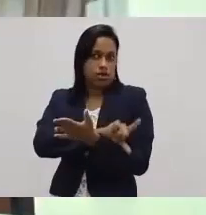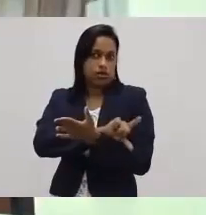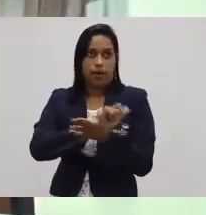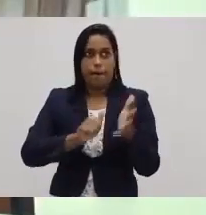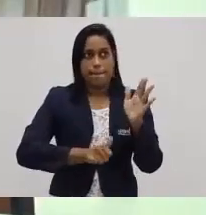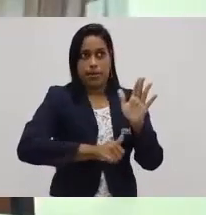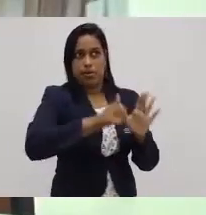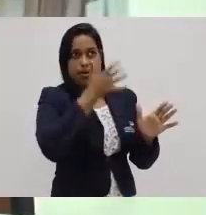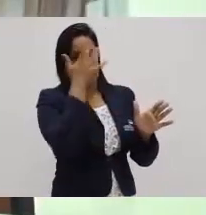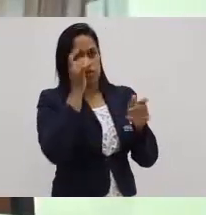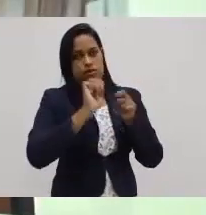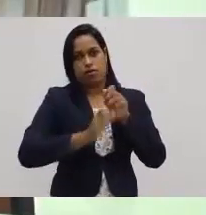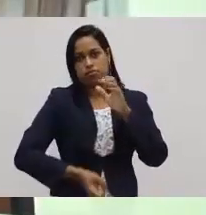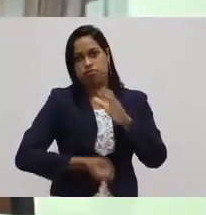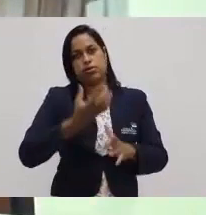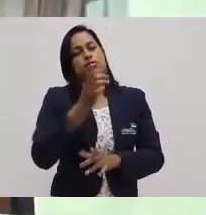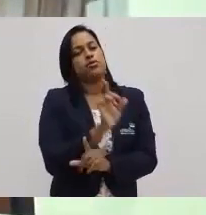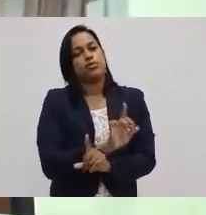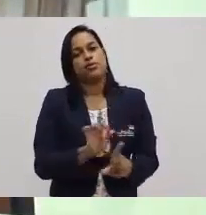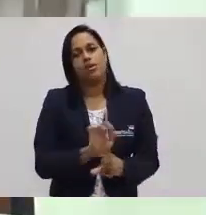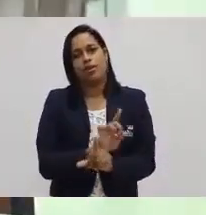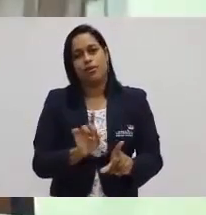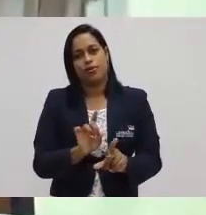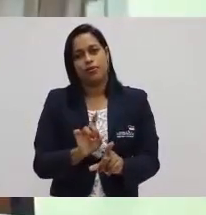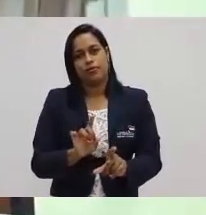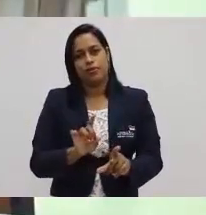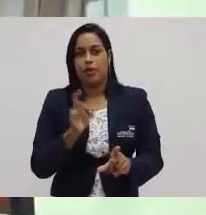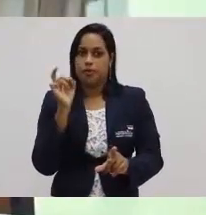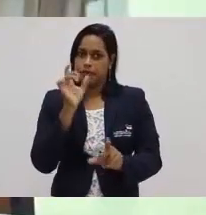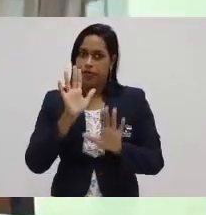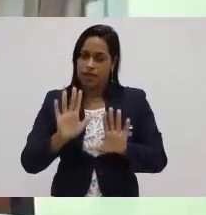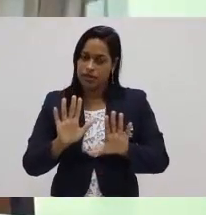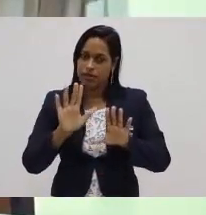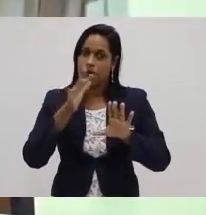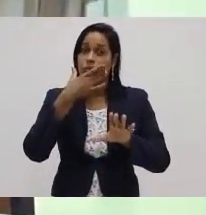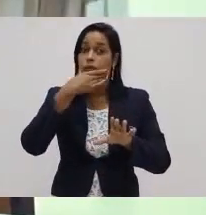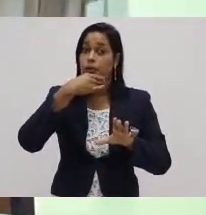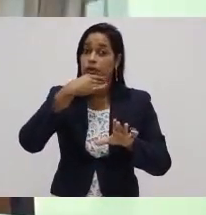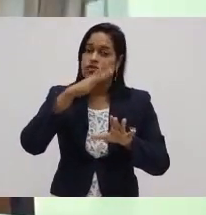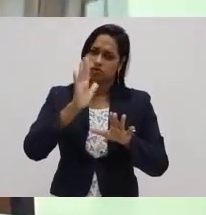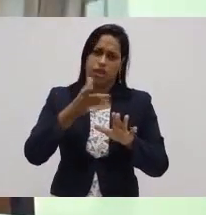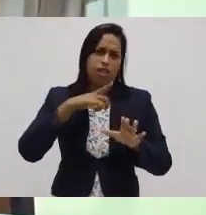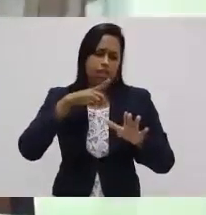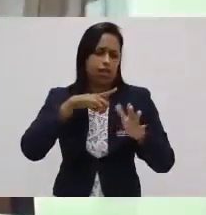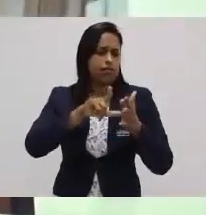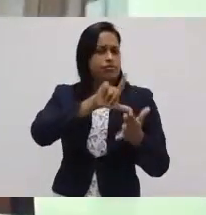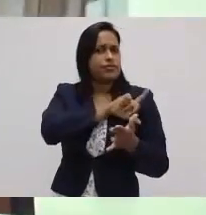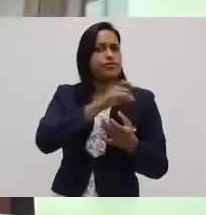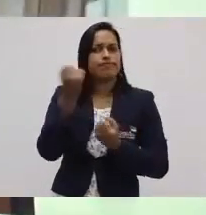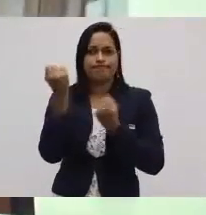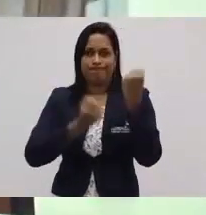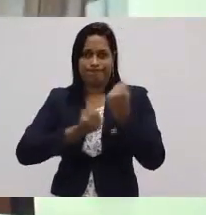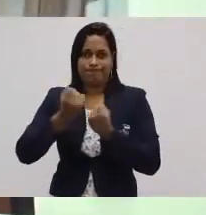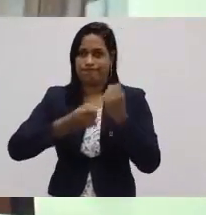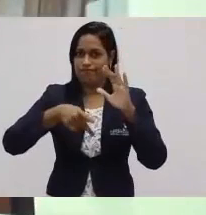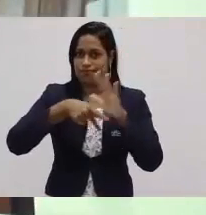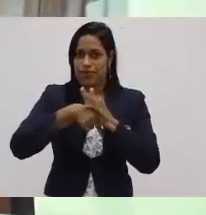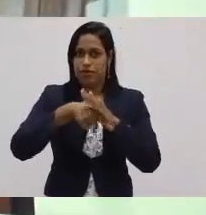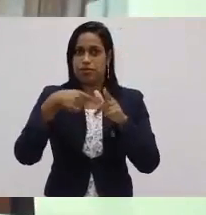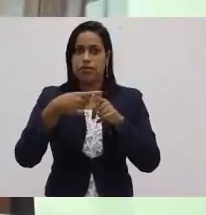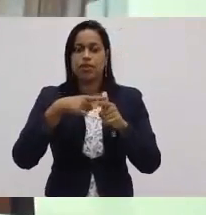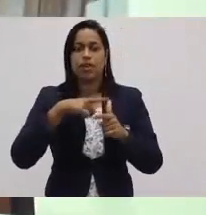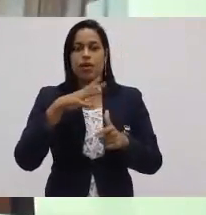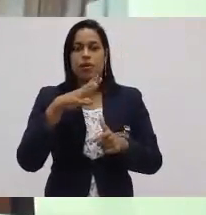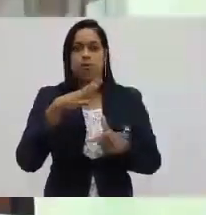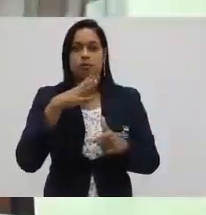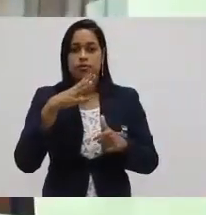um carro na história. Muita gente pensa isso, mas é um grande engano. Já existiam carros anteriores ao carro do Ford. Existia, inclusive, um